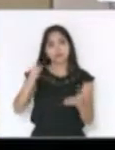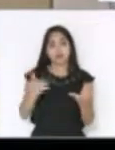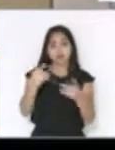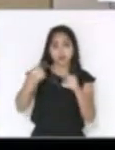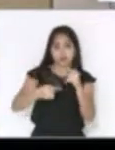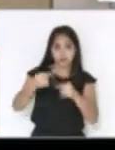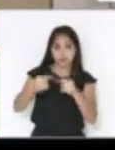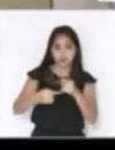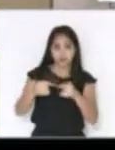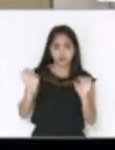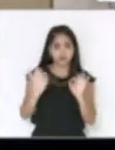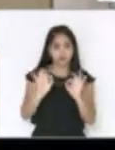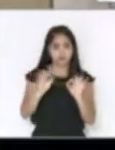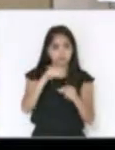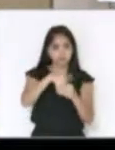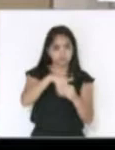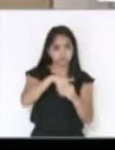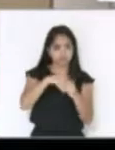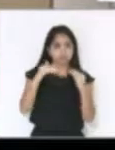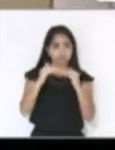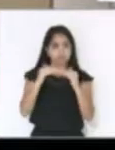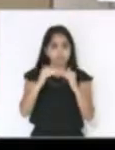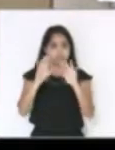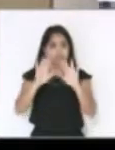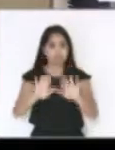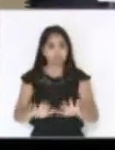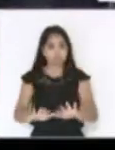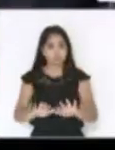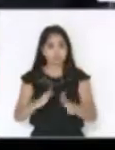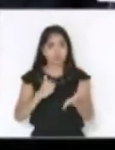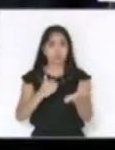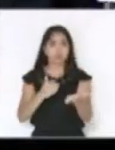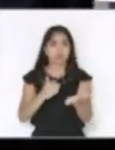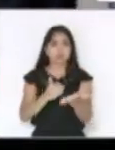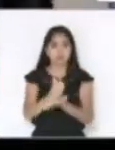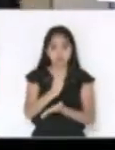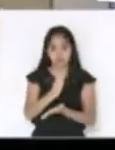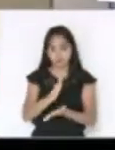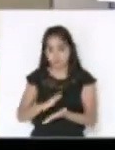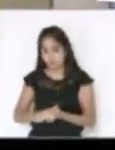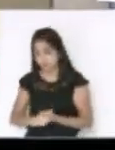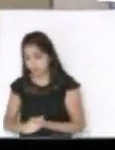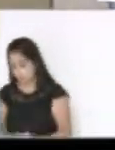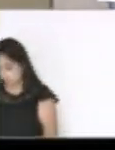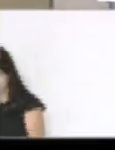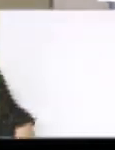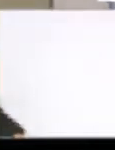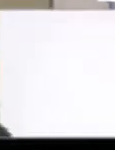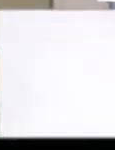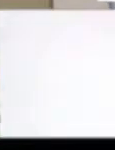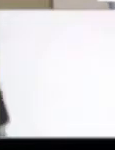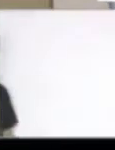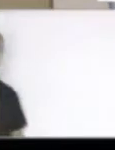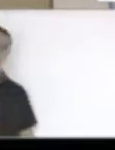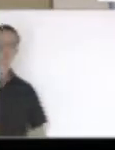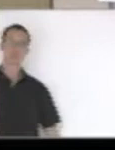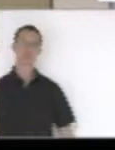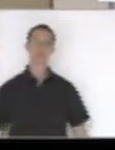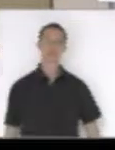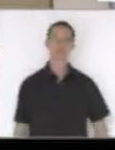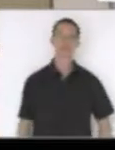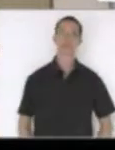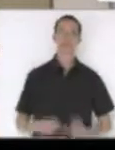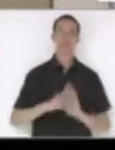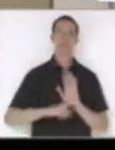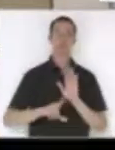Em discussão, não haveria o que queira discutir em votação, quem tiver de acordo permaneça como está aprovado. Discussão e votação em primeiro turno ao